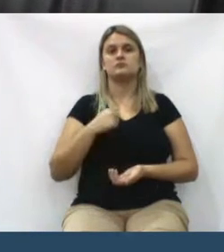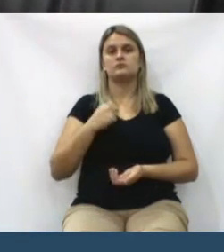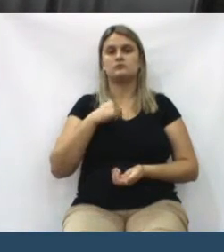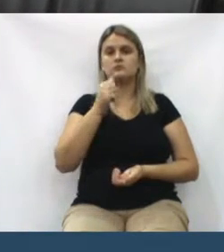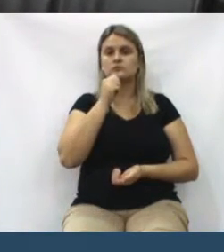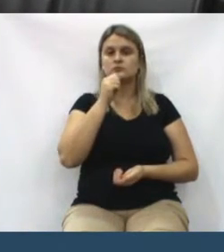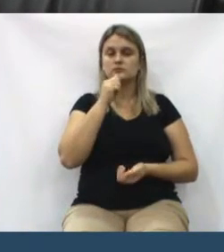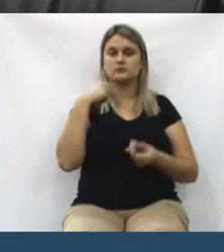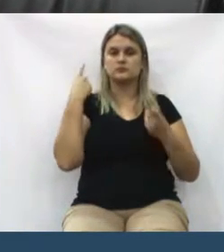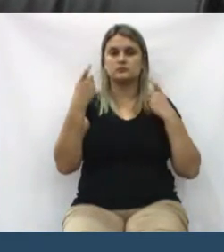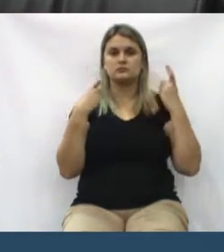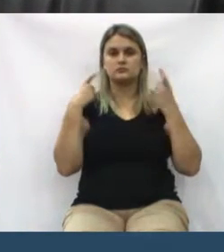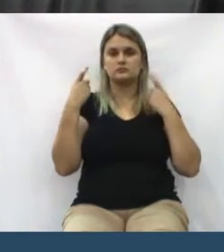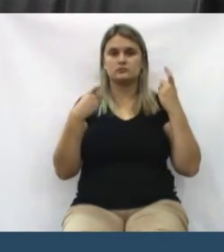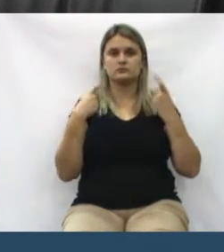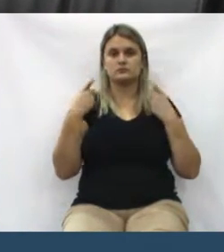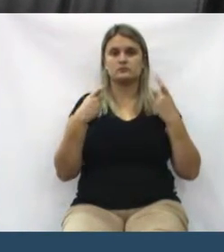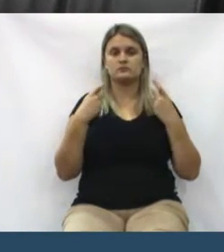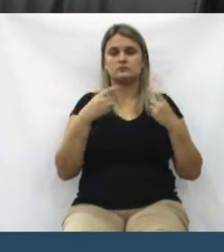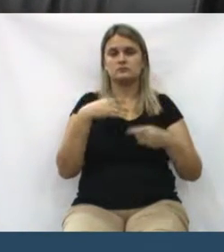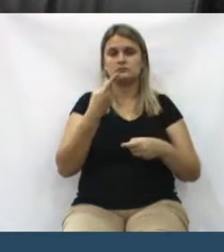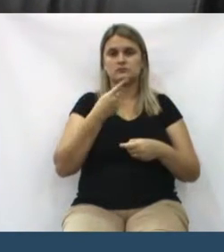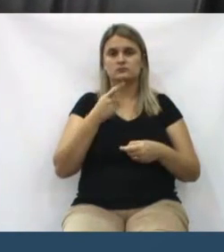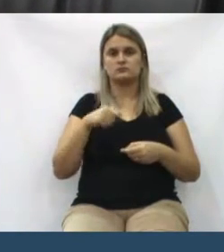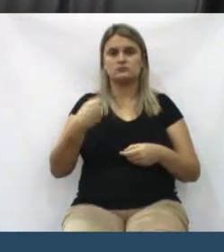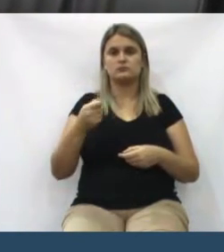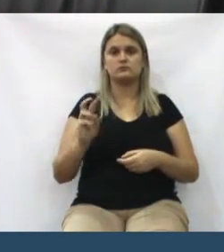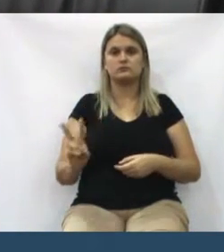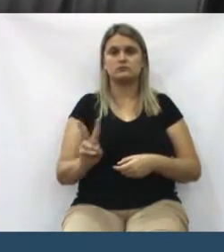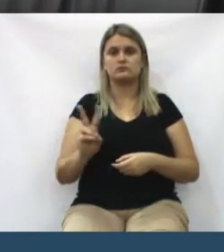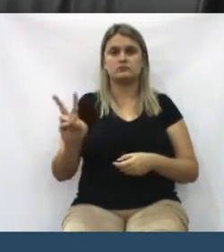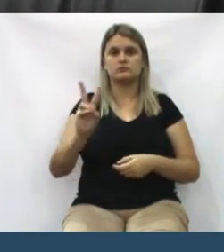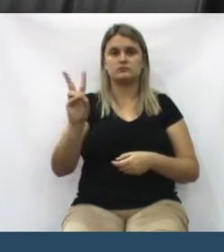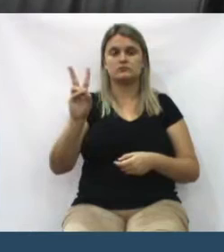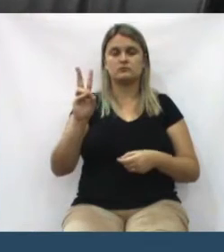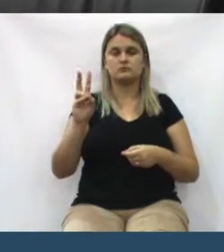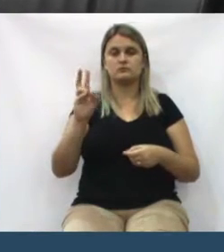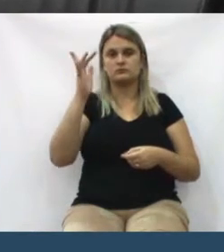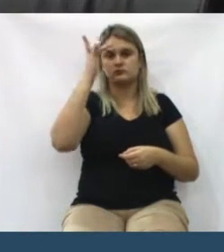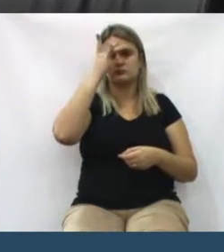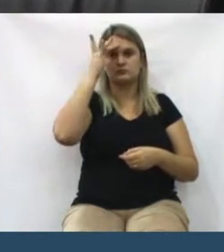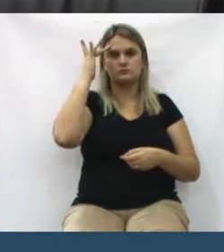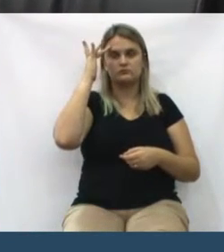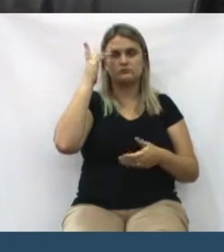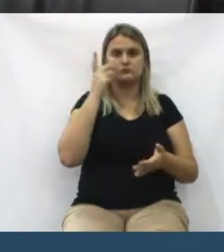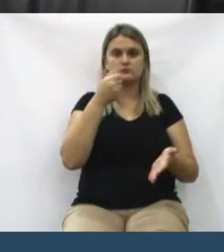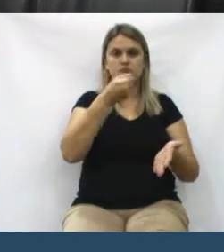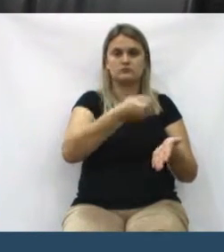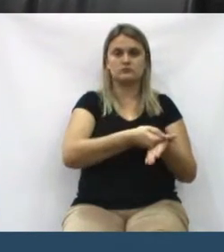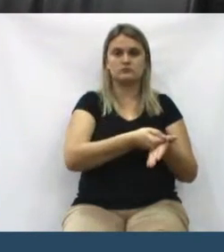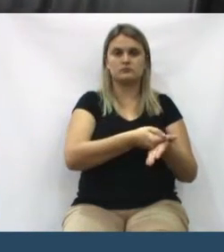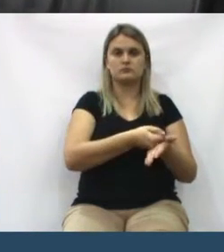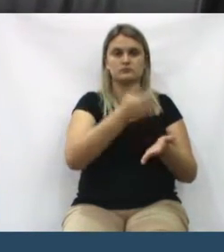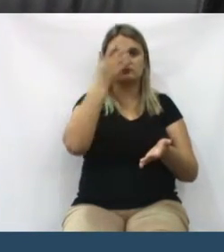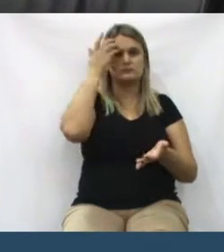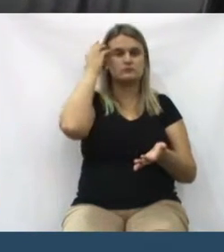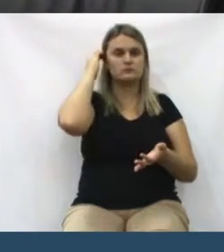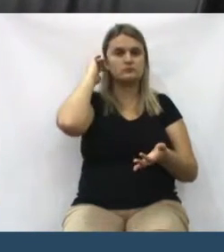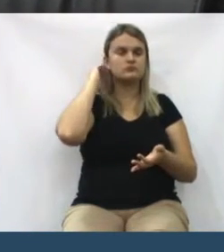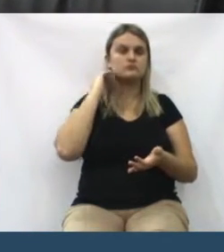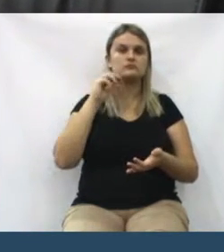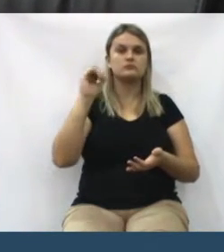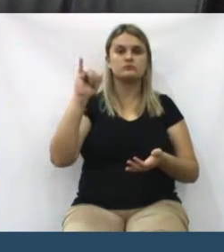com o valor que os munícipes pagam, tanto do ITBI,